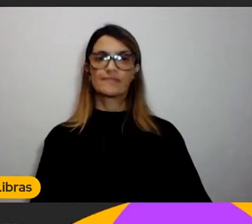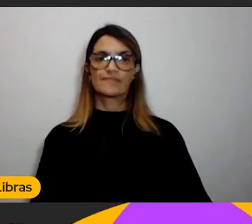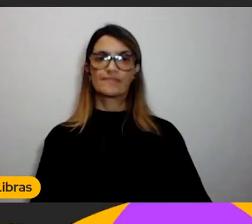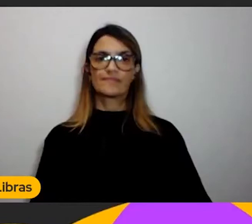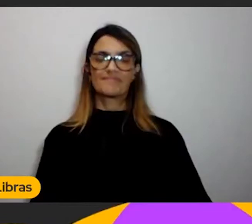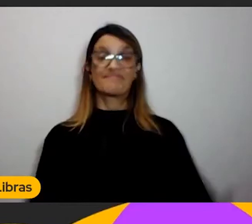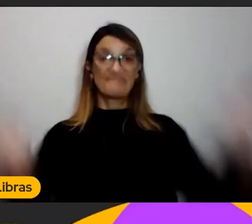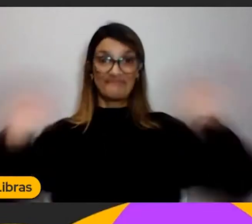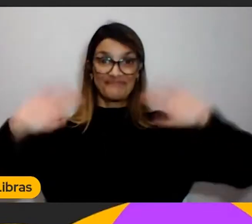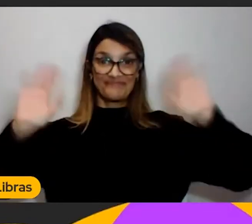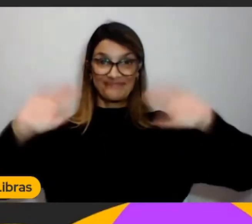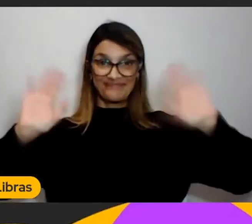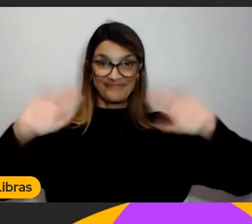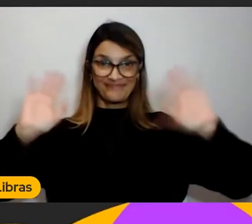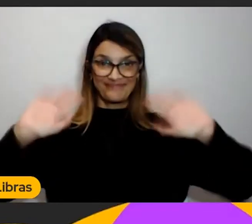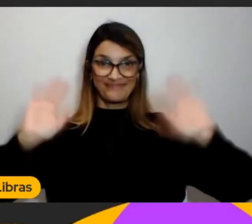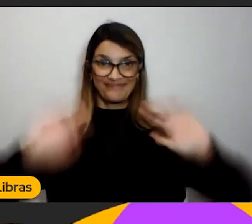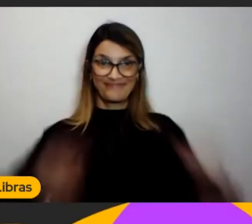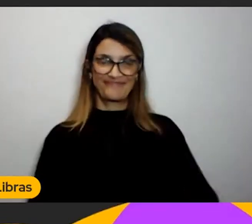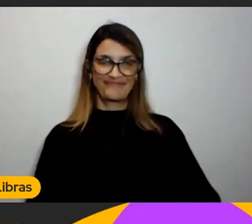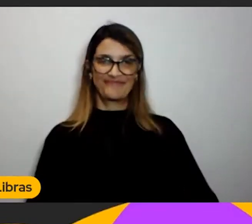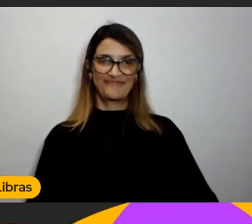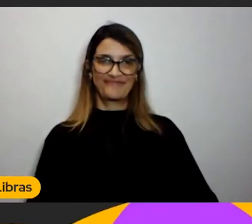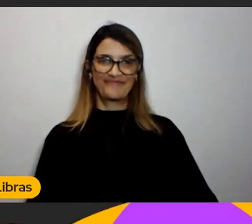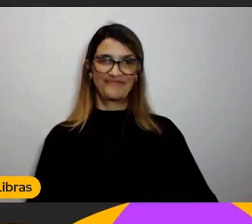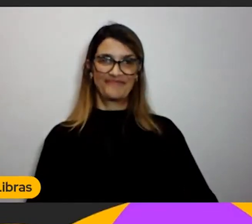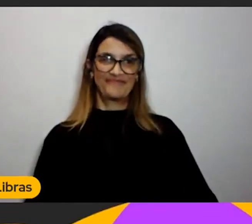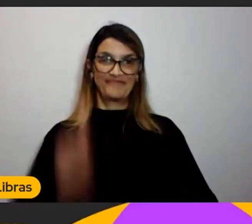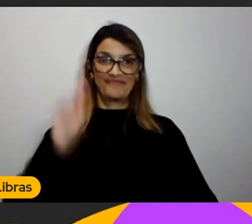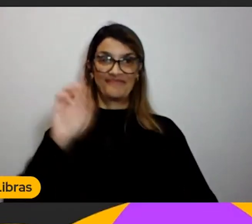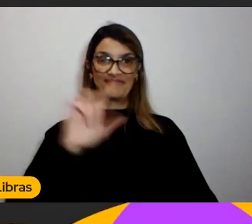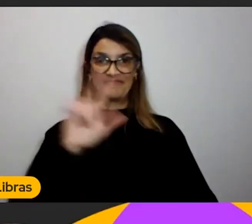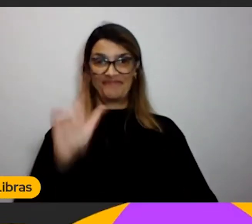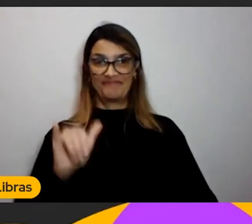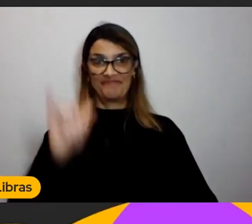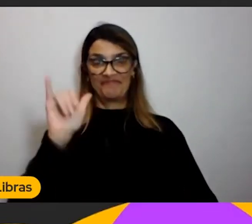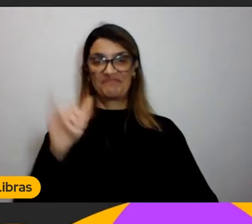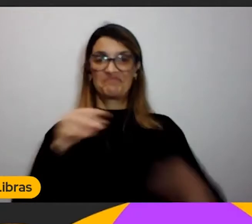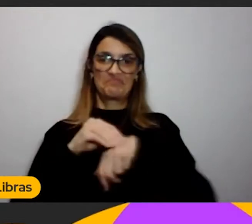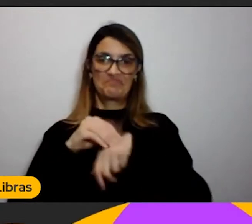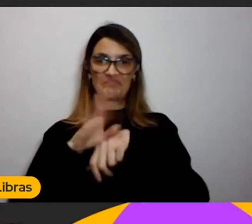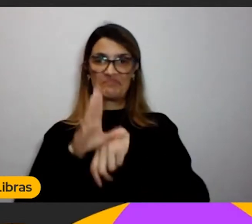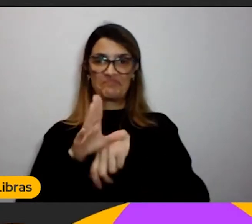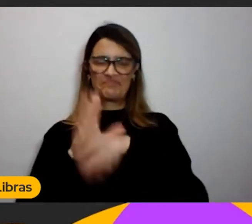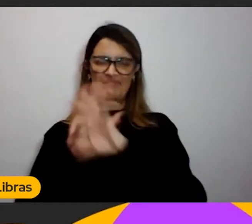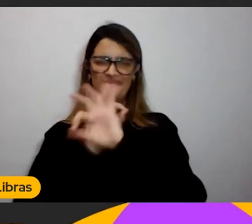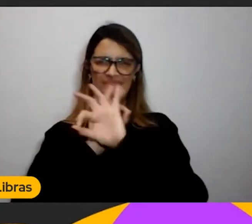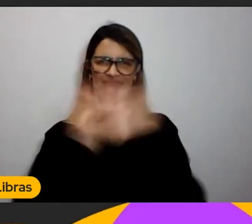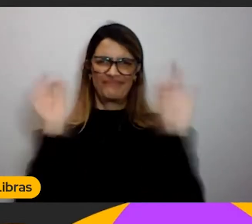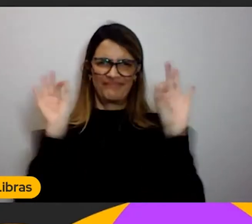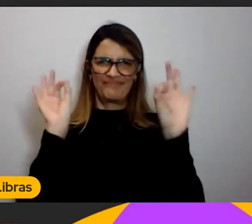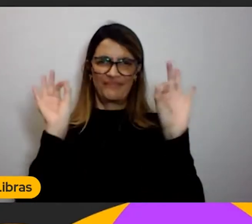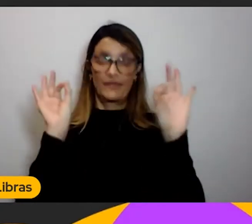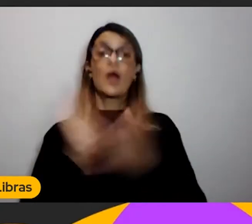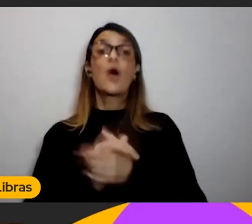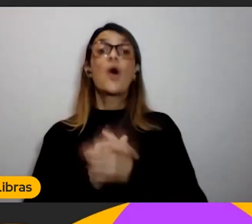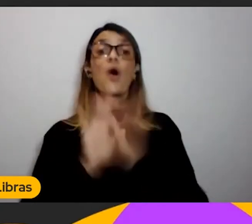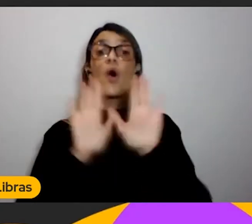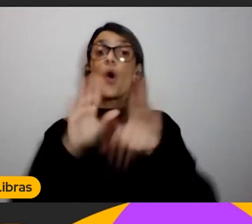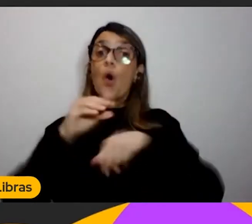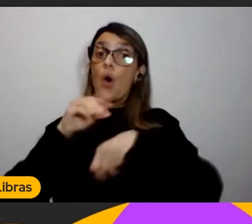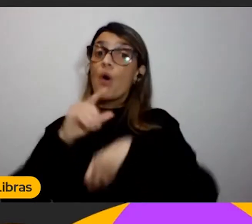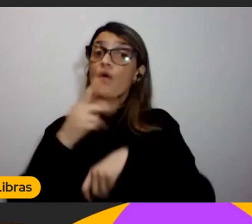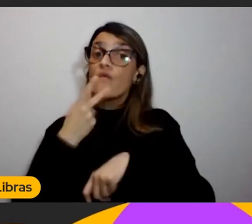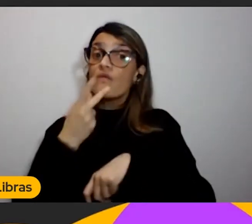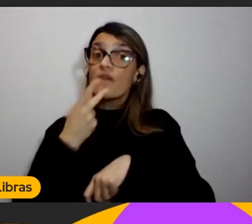Oi, gente! A Kelly arrasou, dicas maravilhosas. Eu voltei só para falar uma coisinha